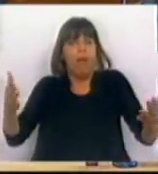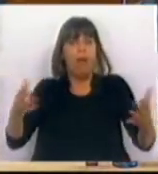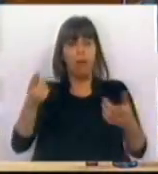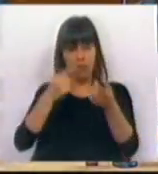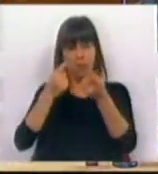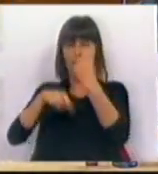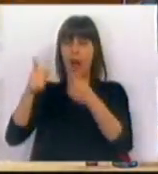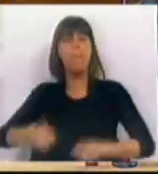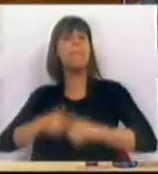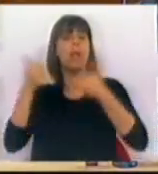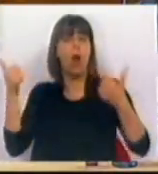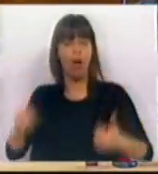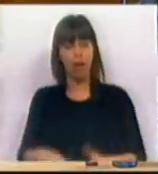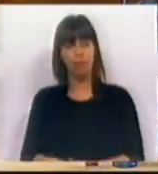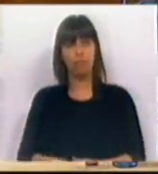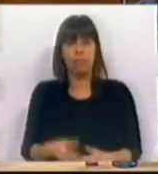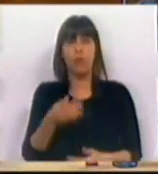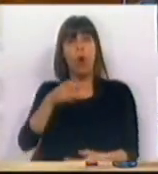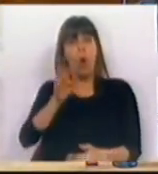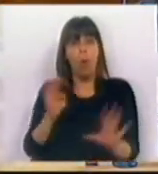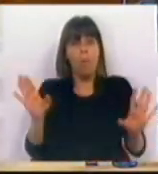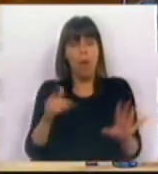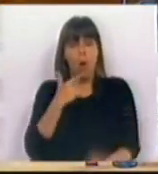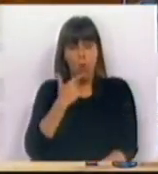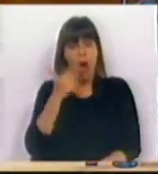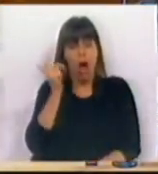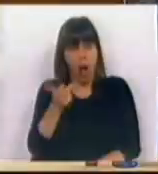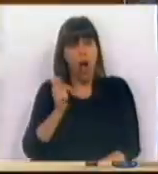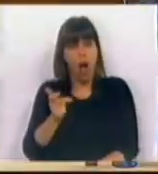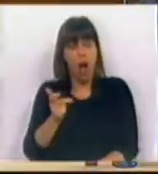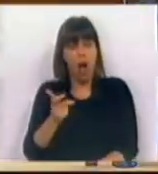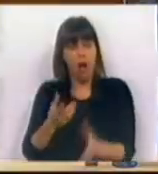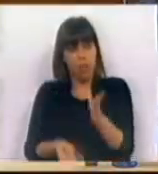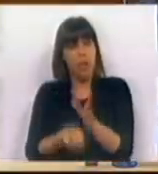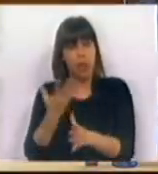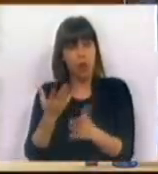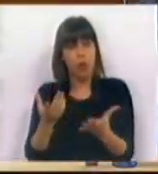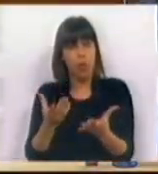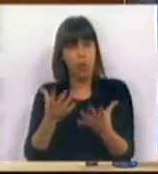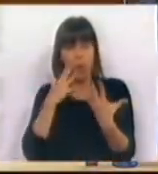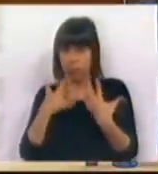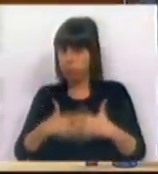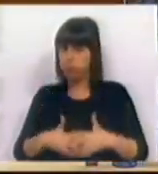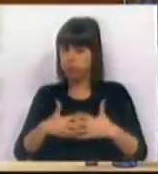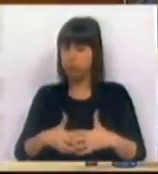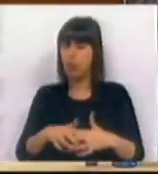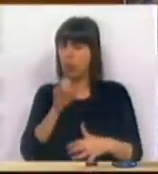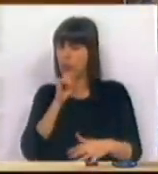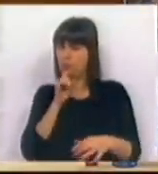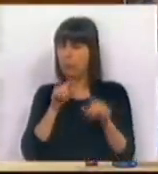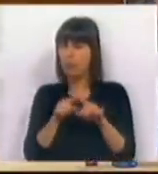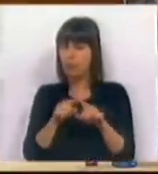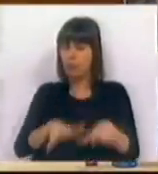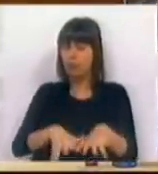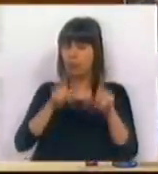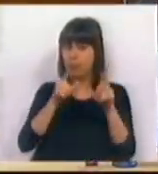exportações melhorem. O Partido Socialista, durante imenso tempo, criou muitas dúvidas sobre a possibilidade